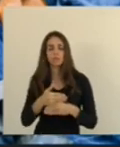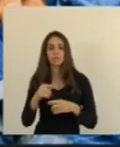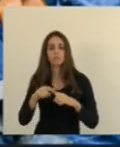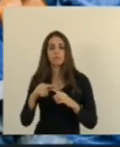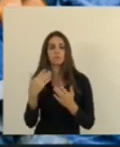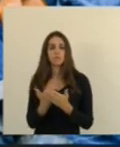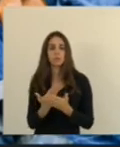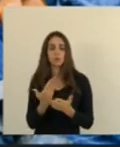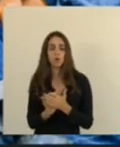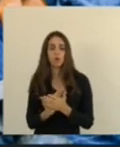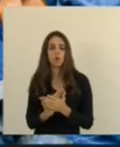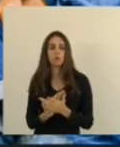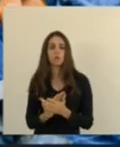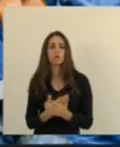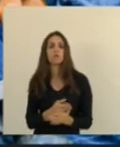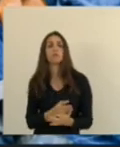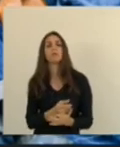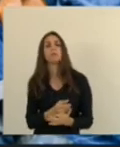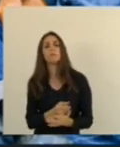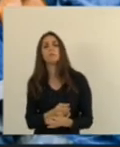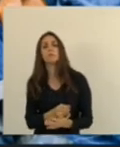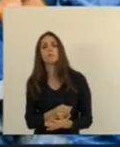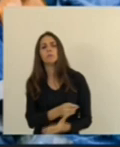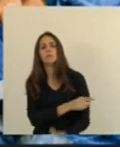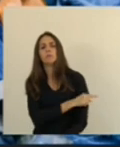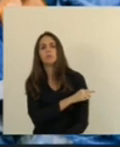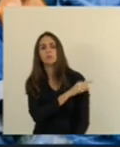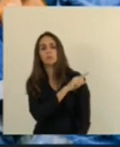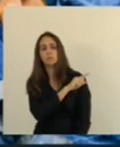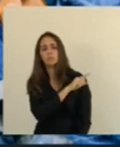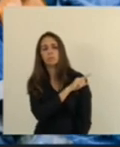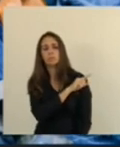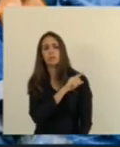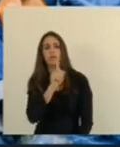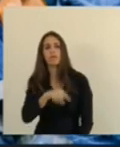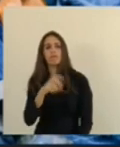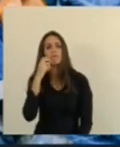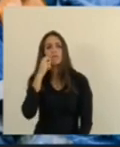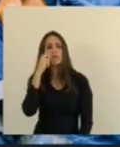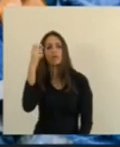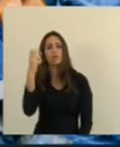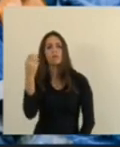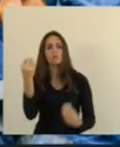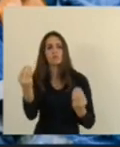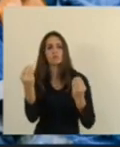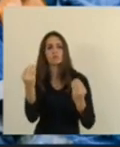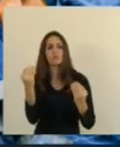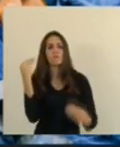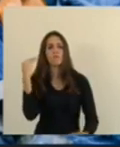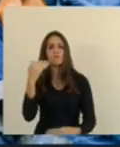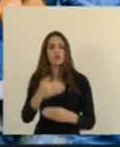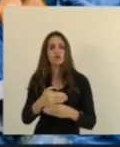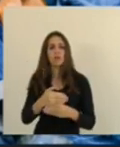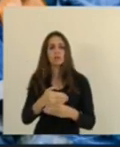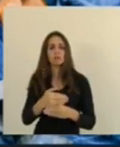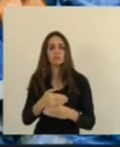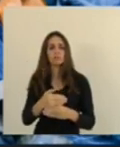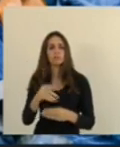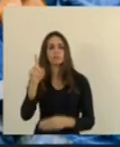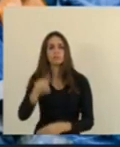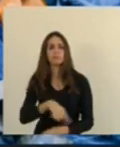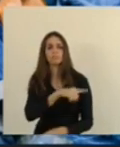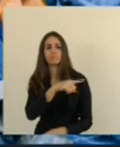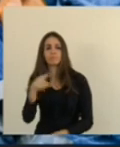de segundo grau. Isso é uma vergonha. Encontra-se interditada. E eu tenho certeza